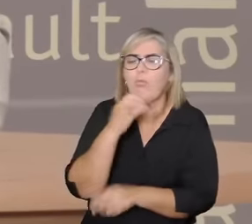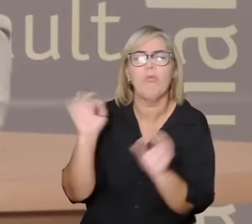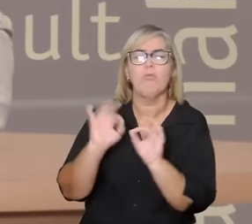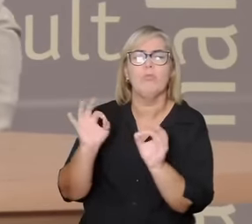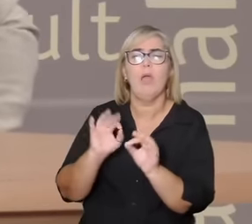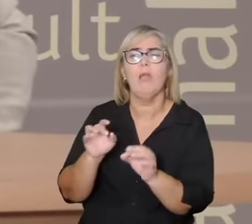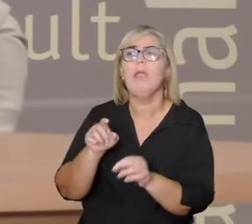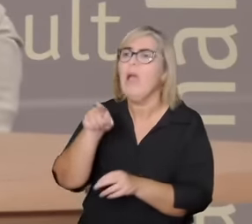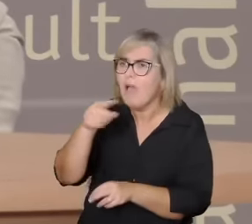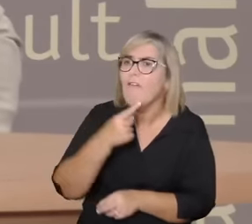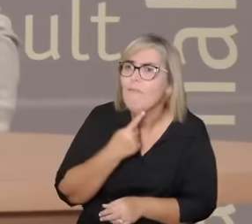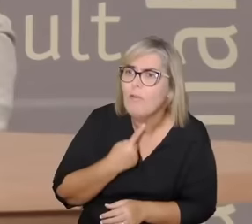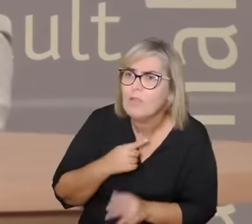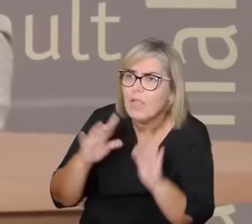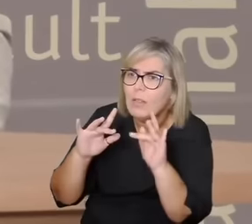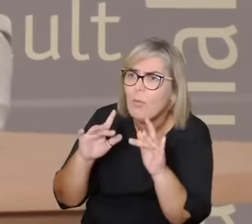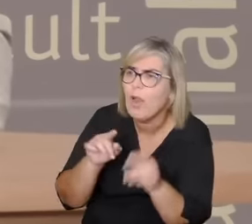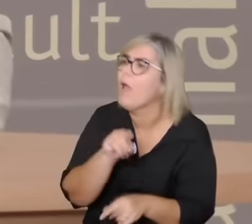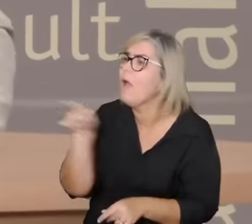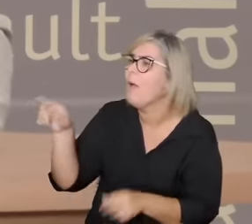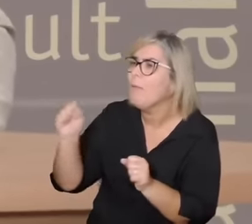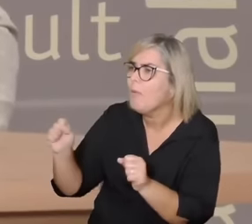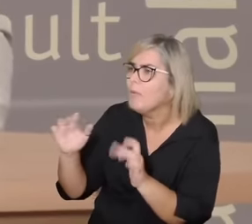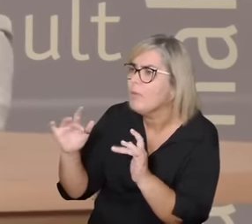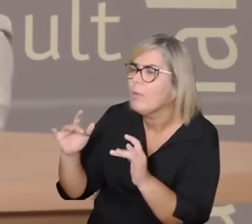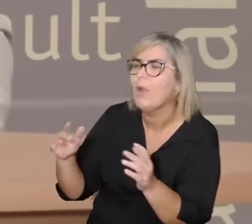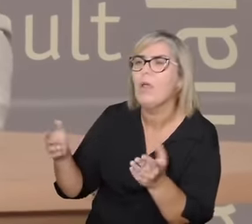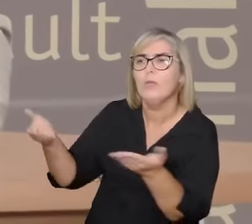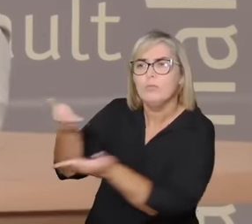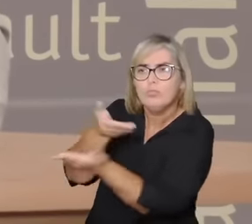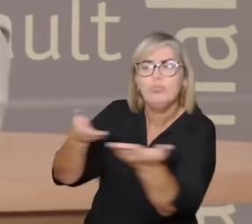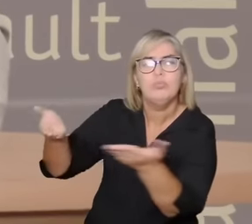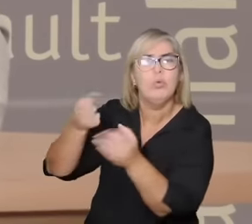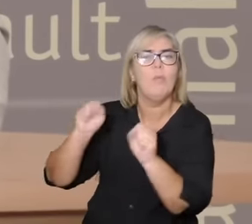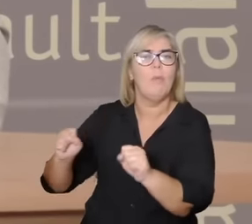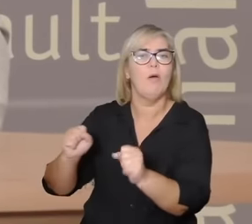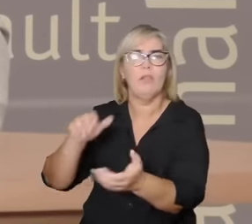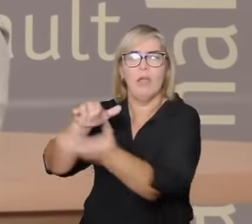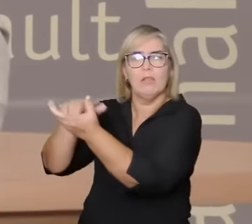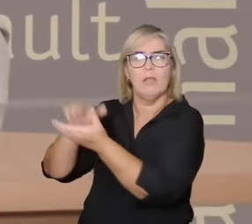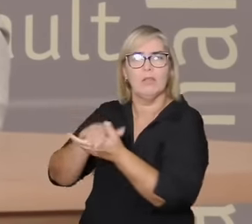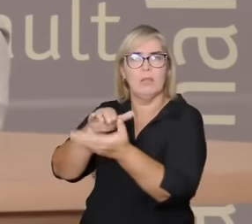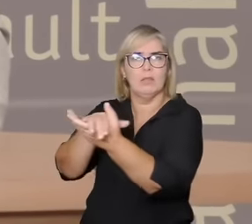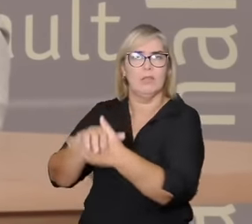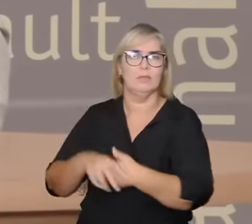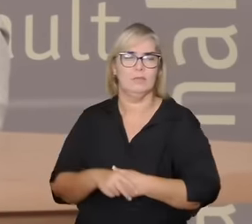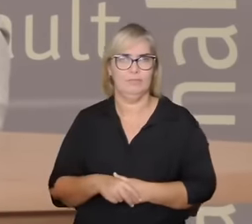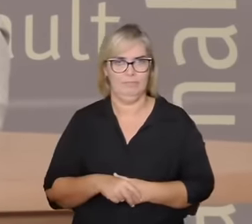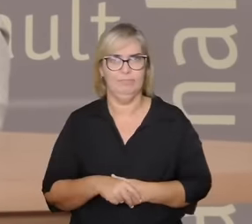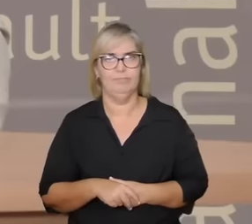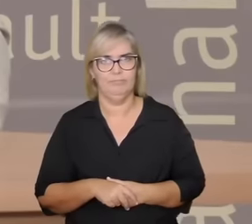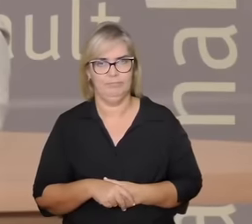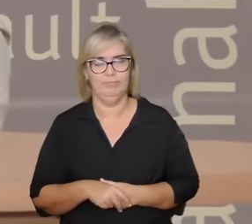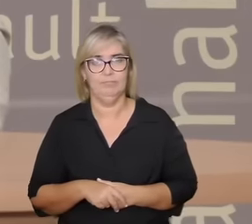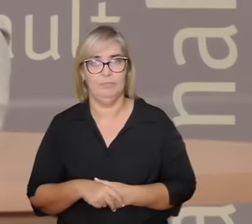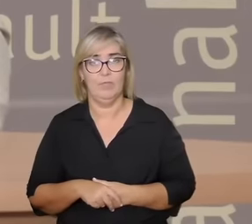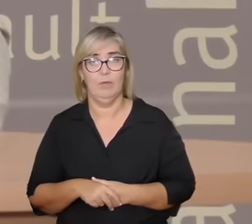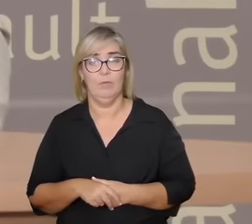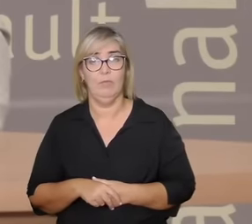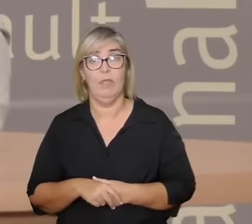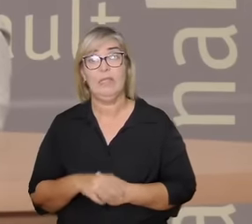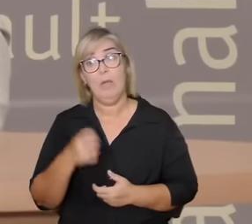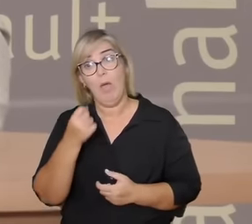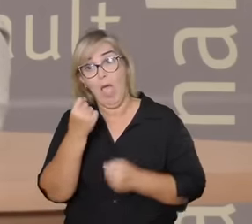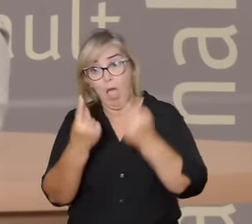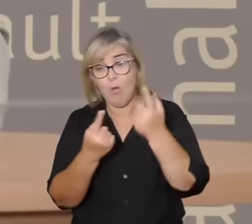a frustração ela vai para o outro então alguns homens numa sociedade que tem a densidade demográfica que tinha uma